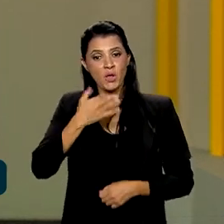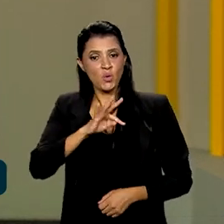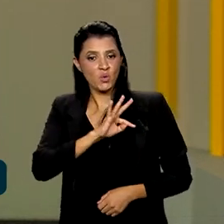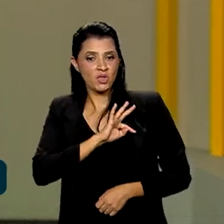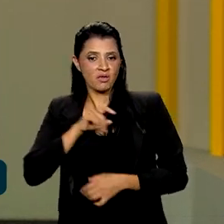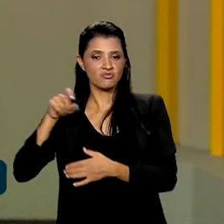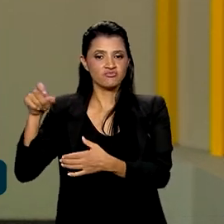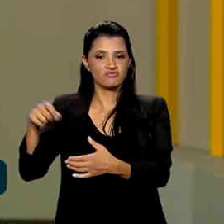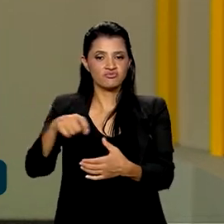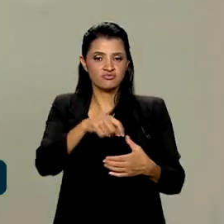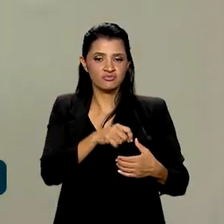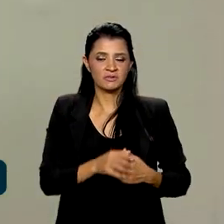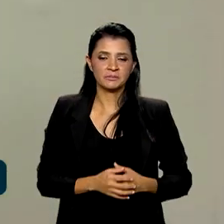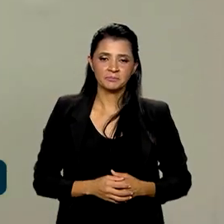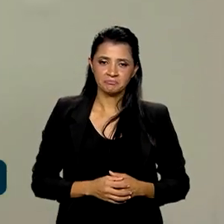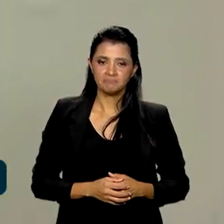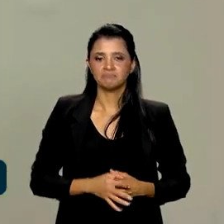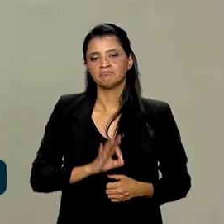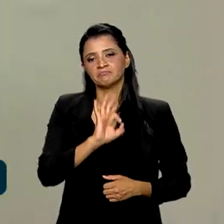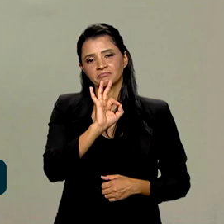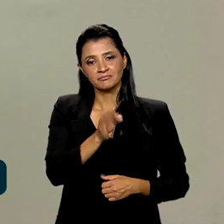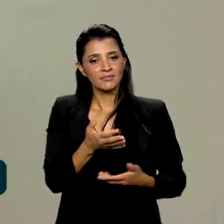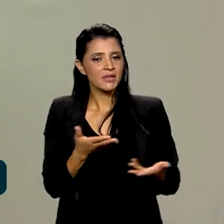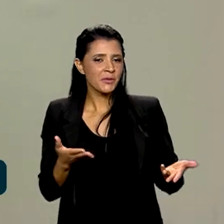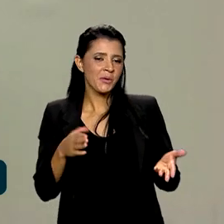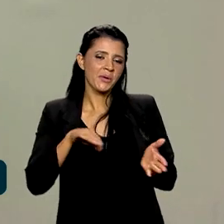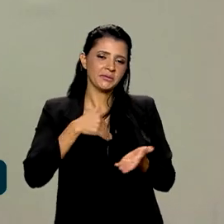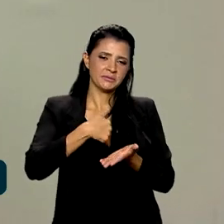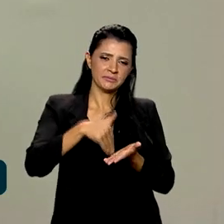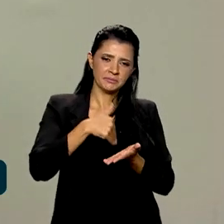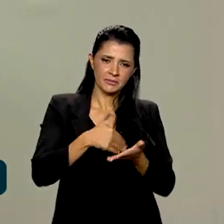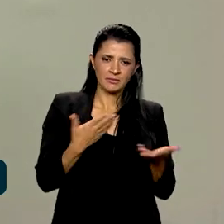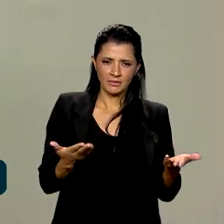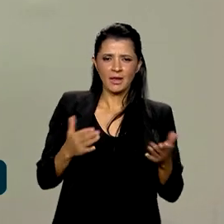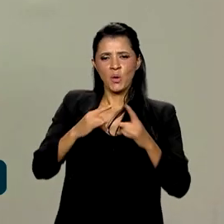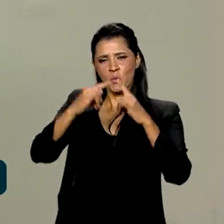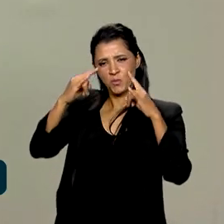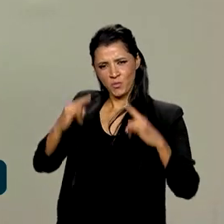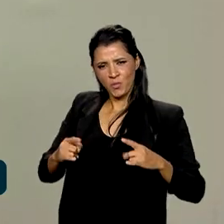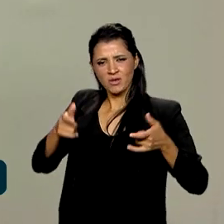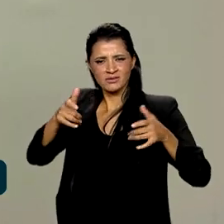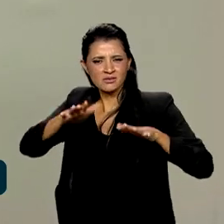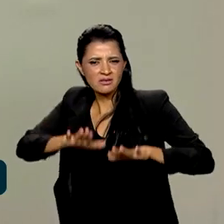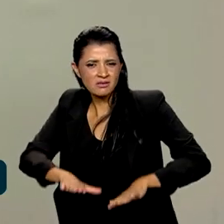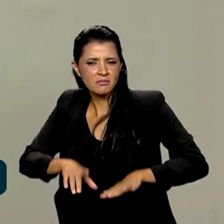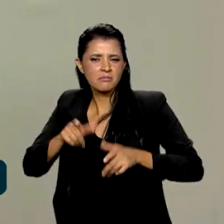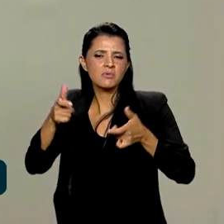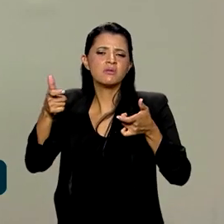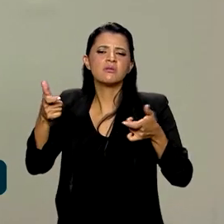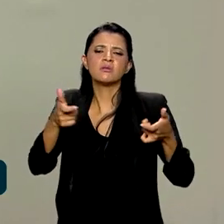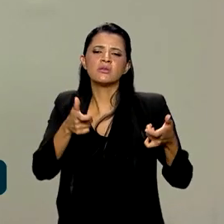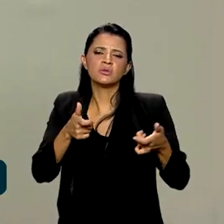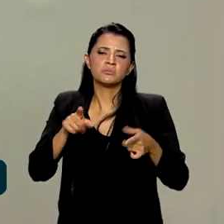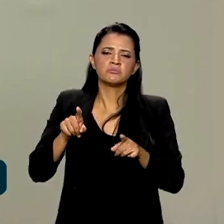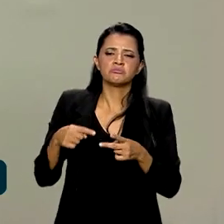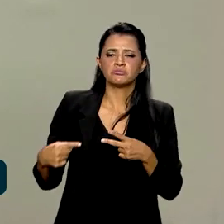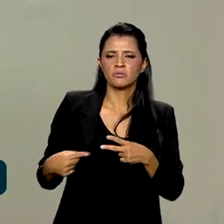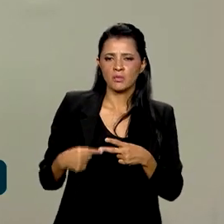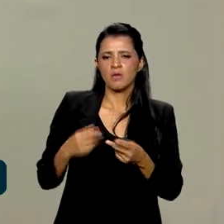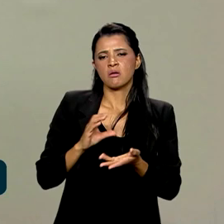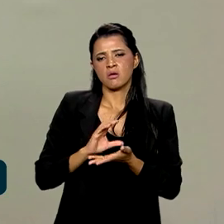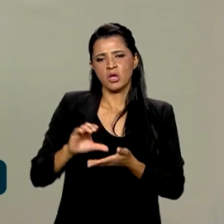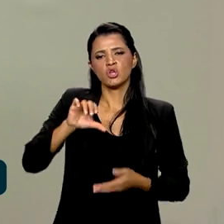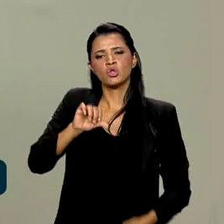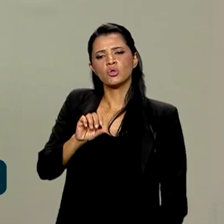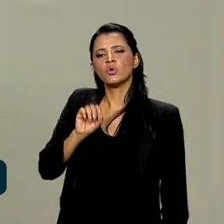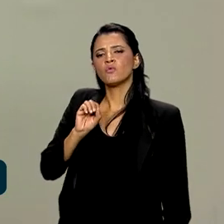produção. Tá certo. Agora, secretária Fernanda, além do assentamento, além daquele crédito de 90